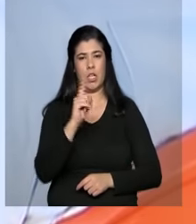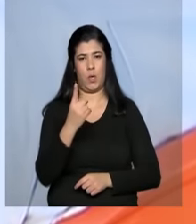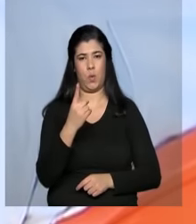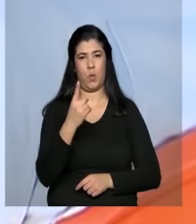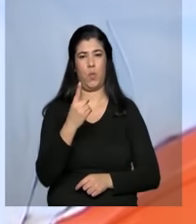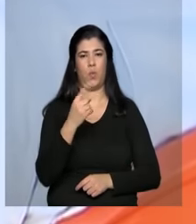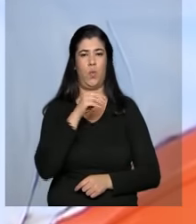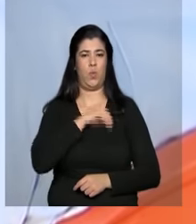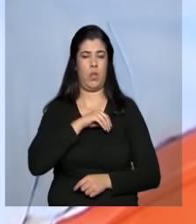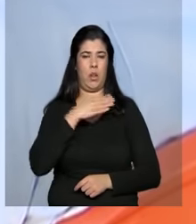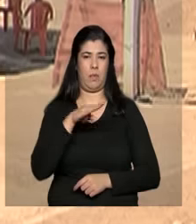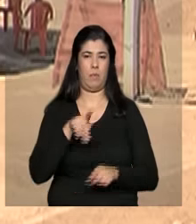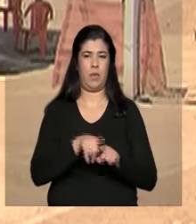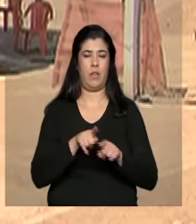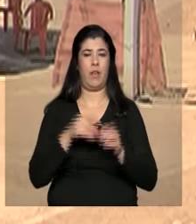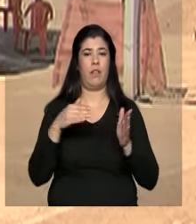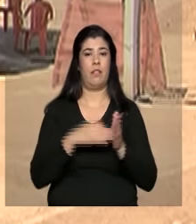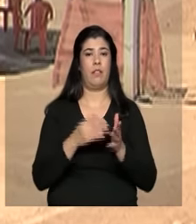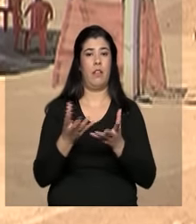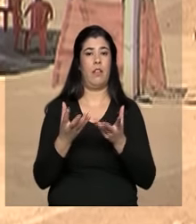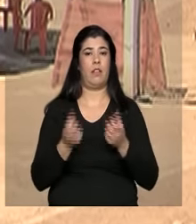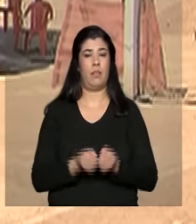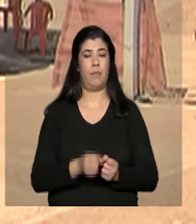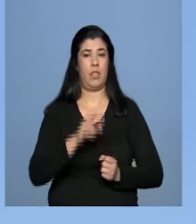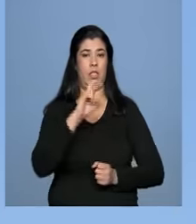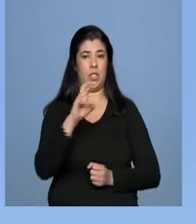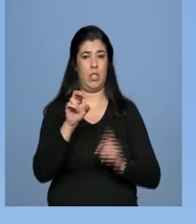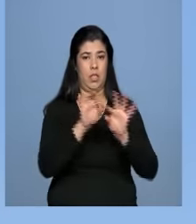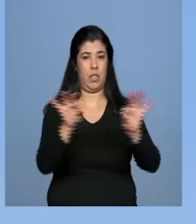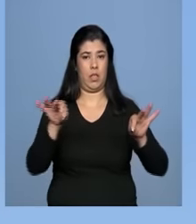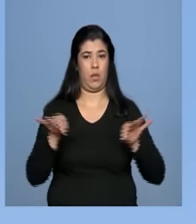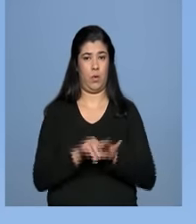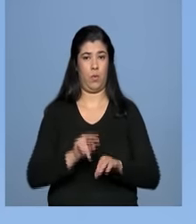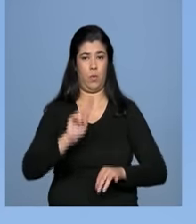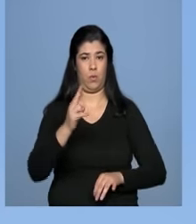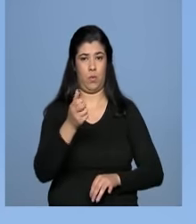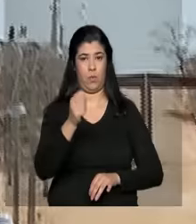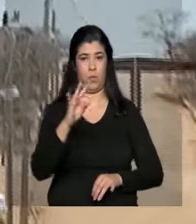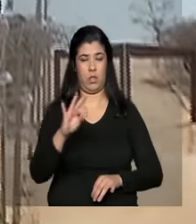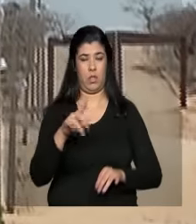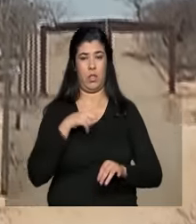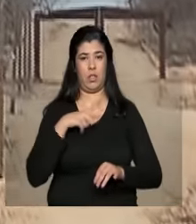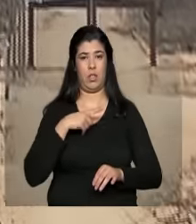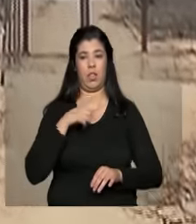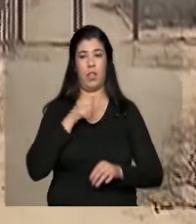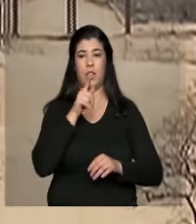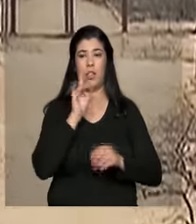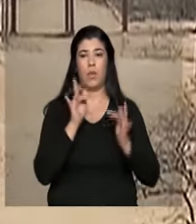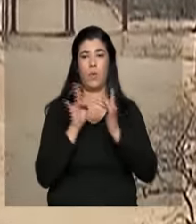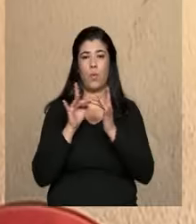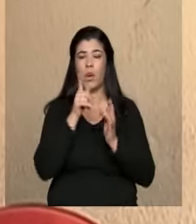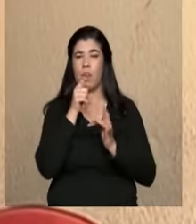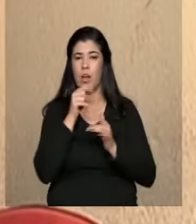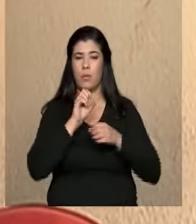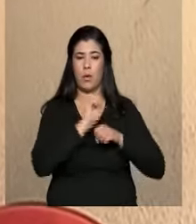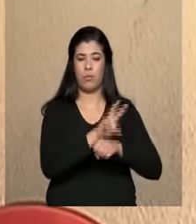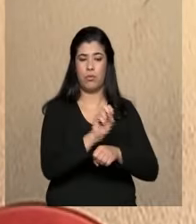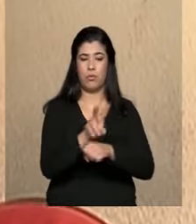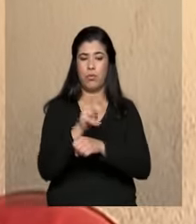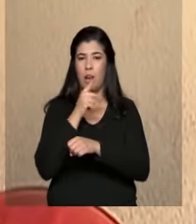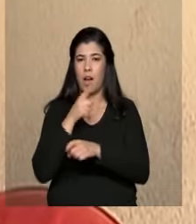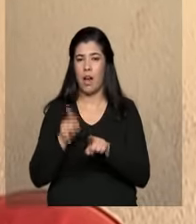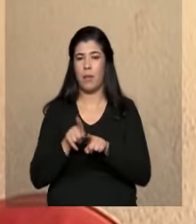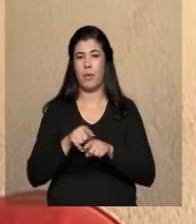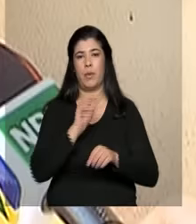Isso até receber 5 hectares de terra com um irrigado para iniciar a produção de frutas. Para ele,